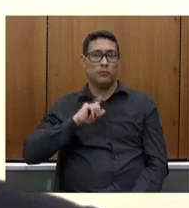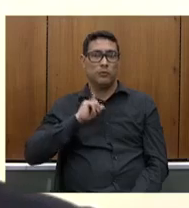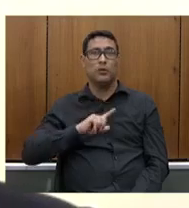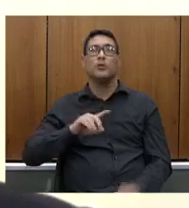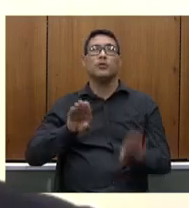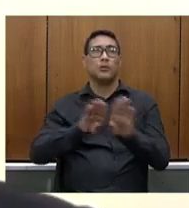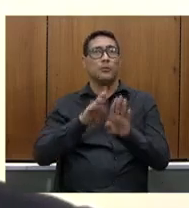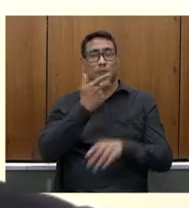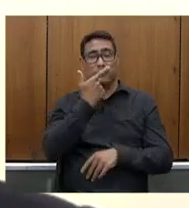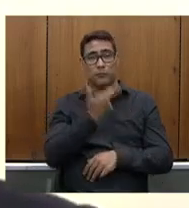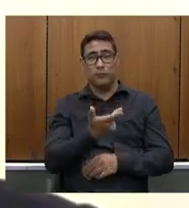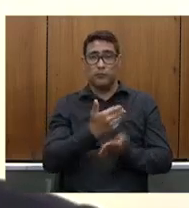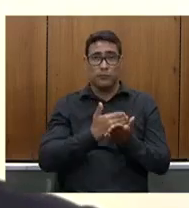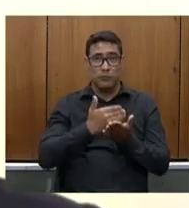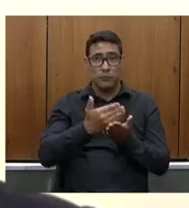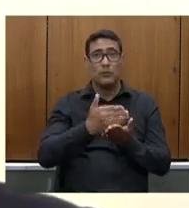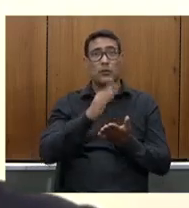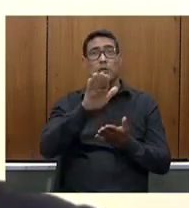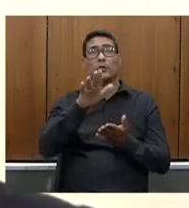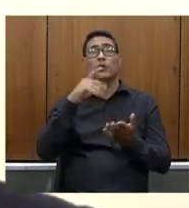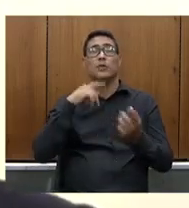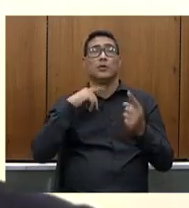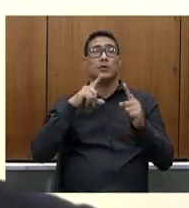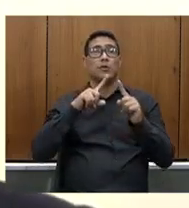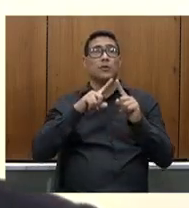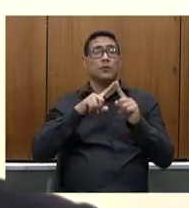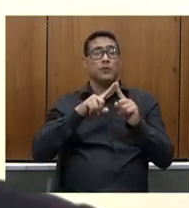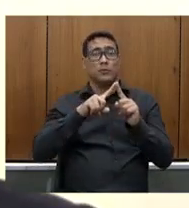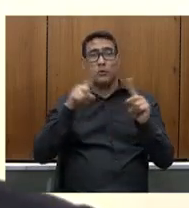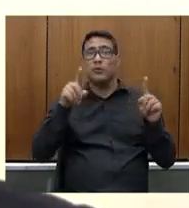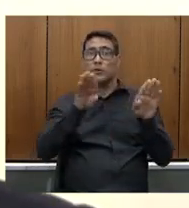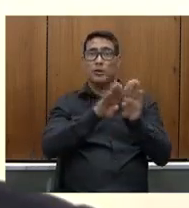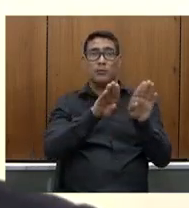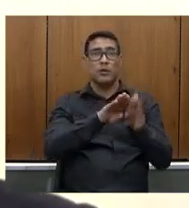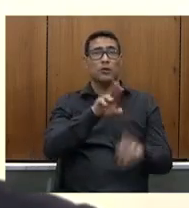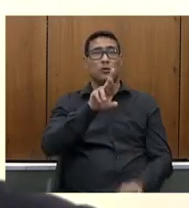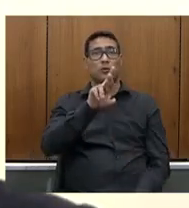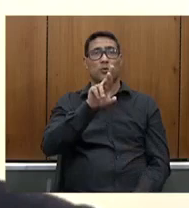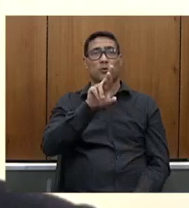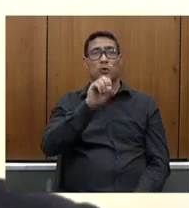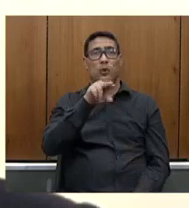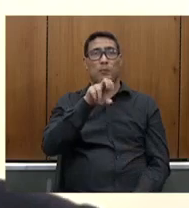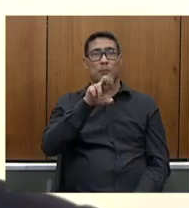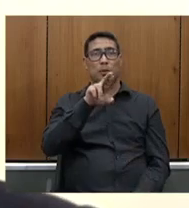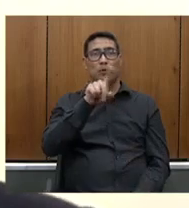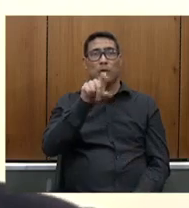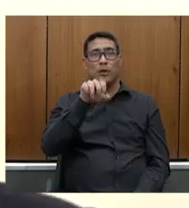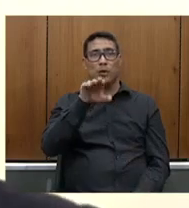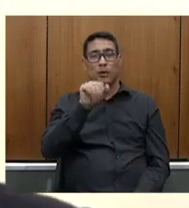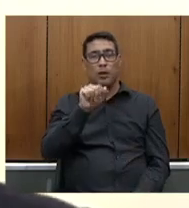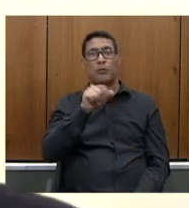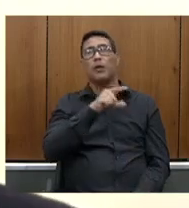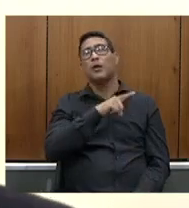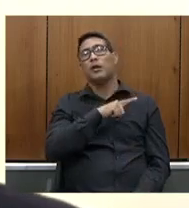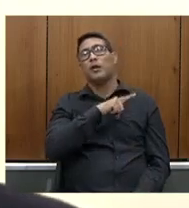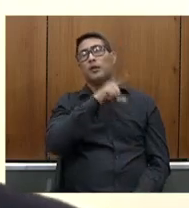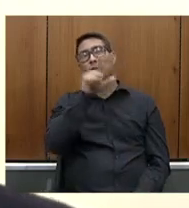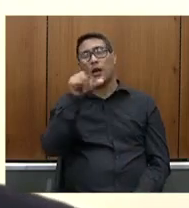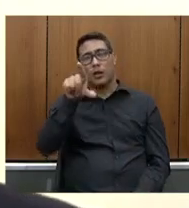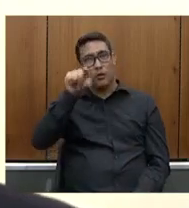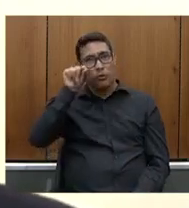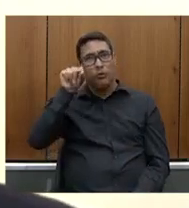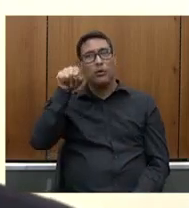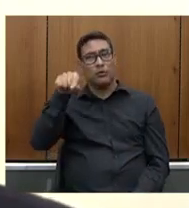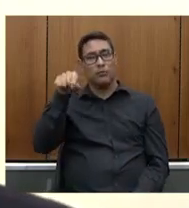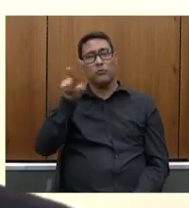disse no início do acerto do governador Romeu Zema na escolha do seu nome é um homem muito dedicado muito sério